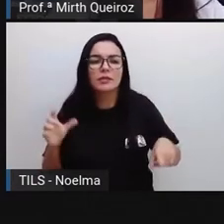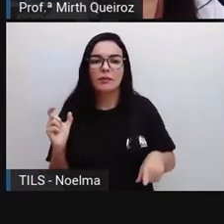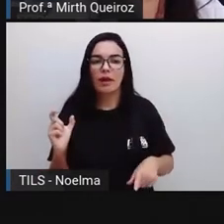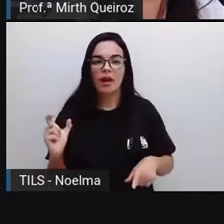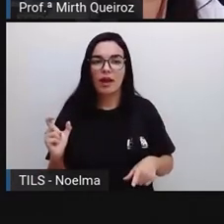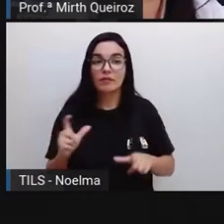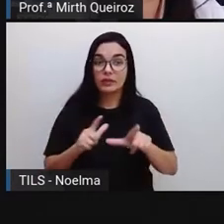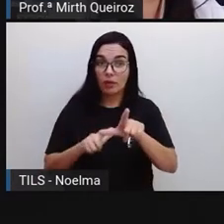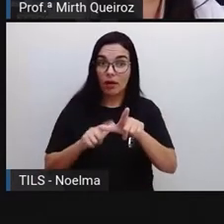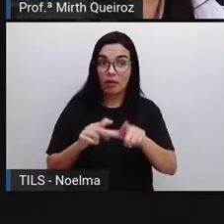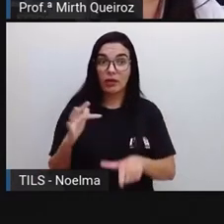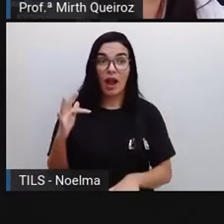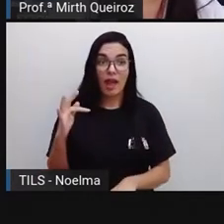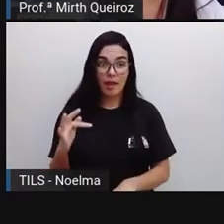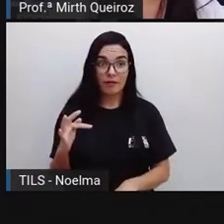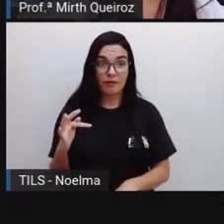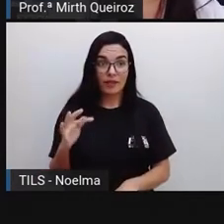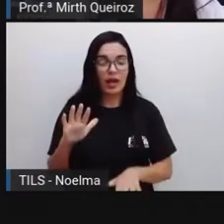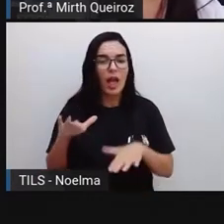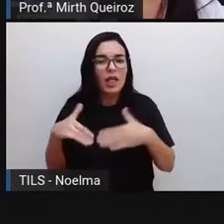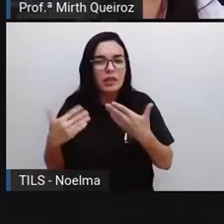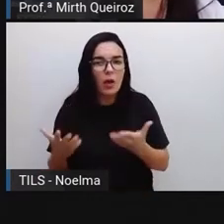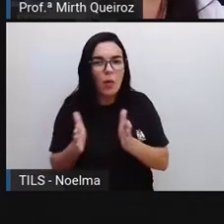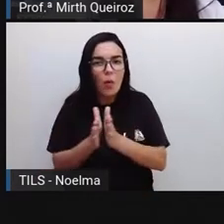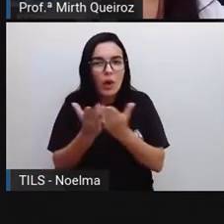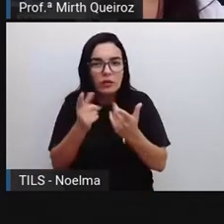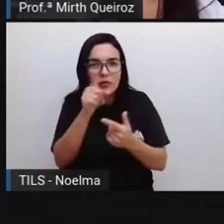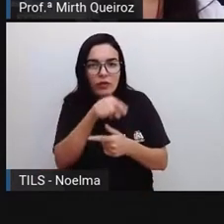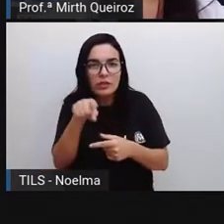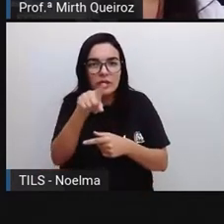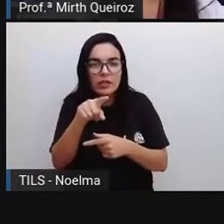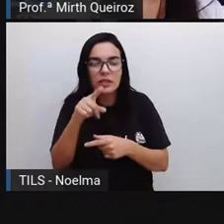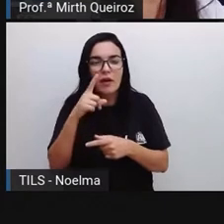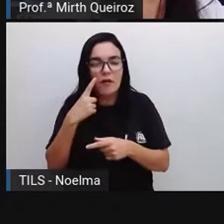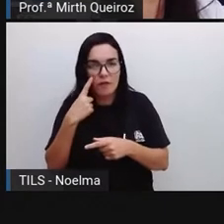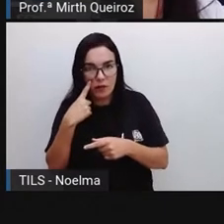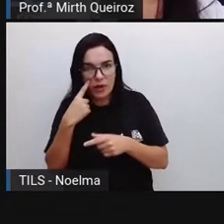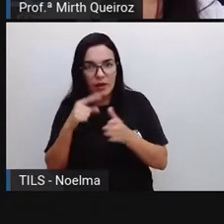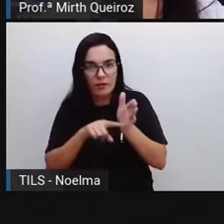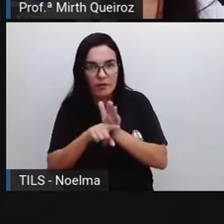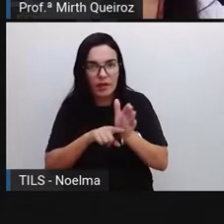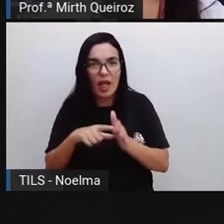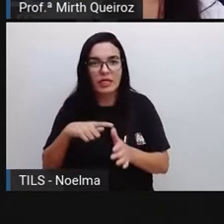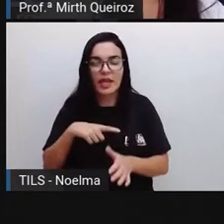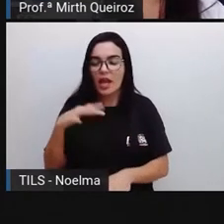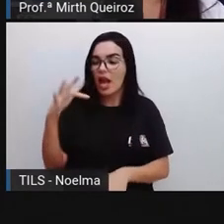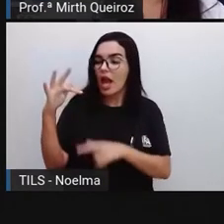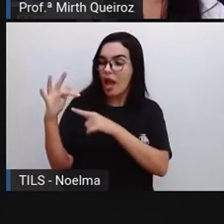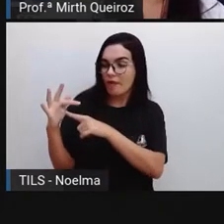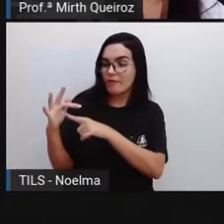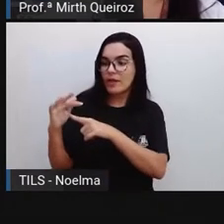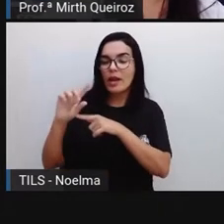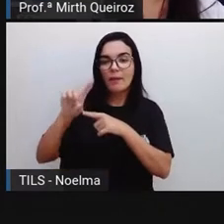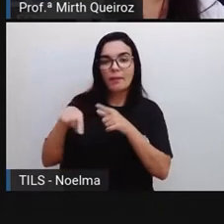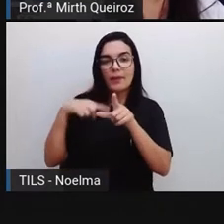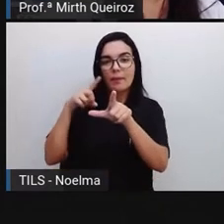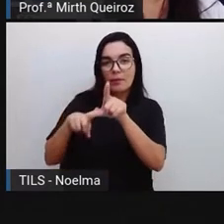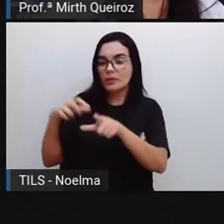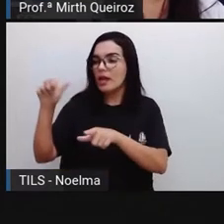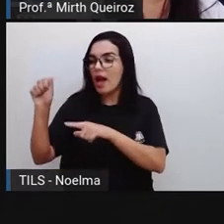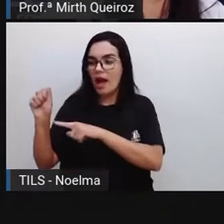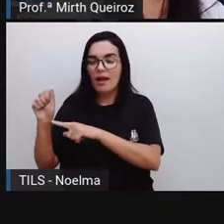F. Porém, se vocês forem analisar, todas têm o F e o A para ficar Fá, certo?